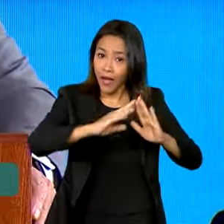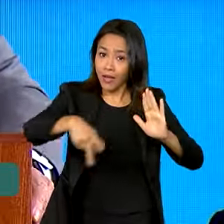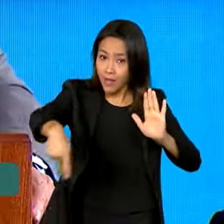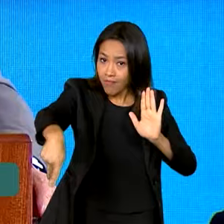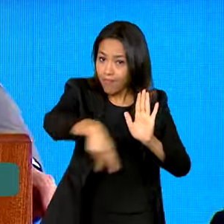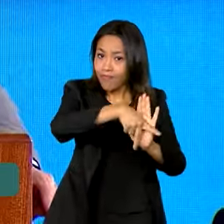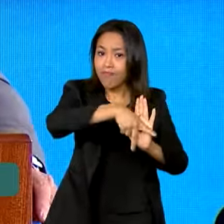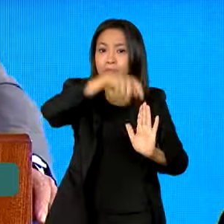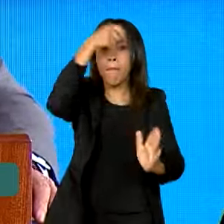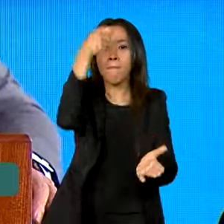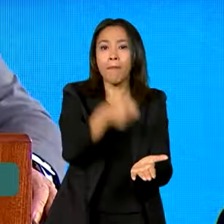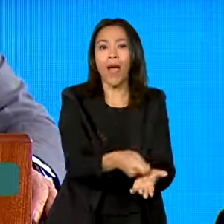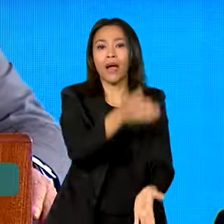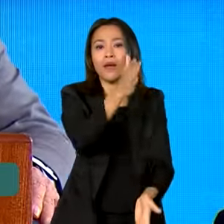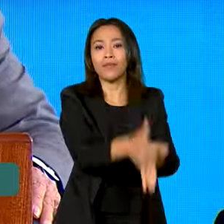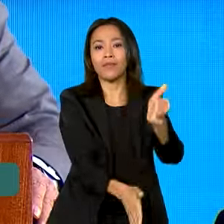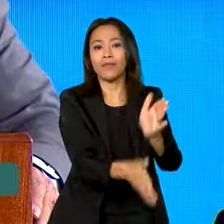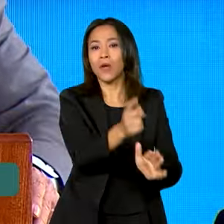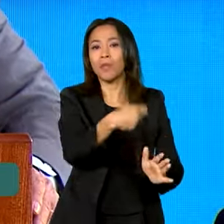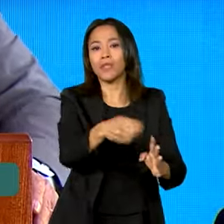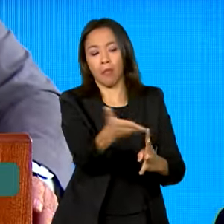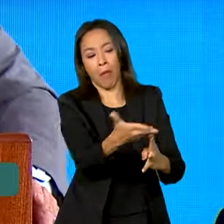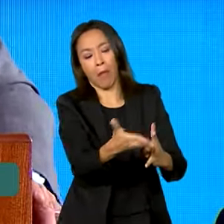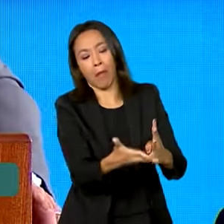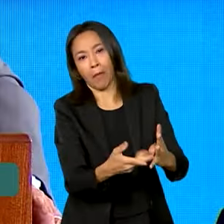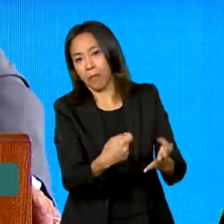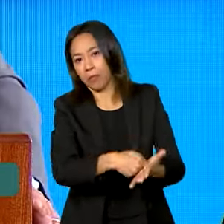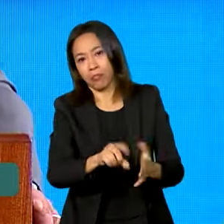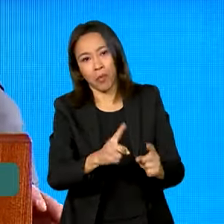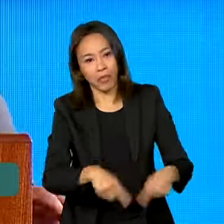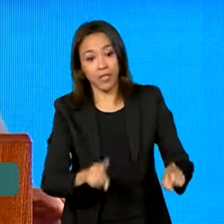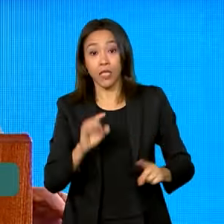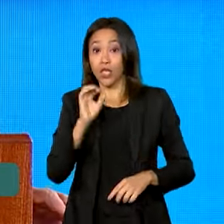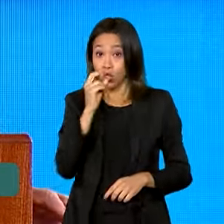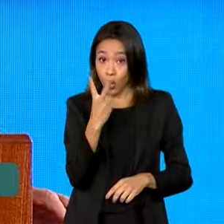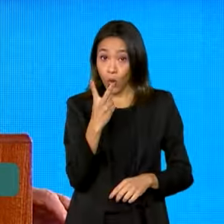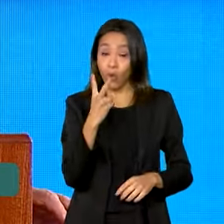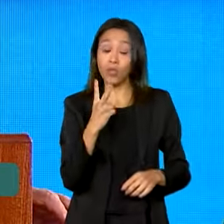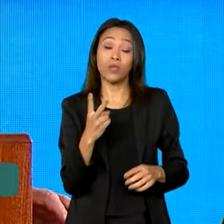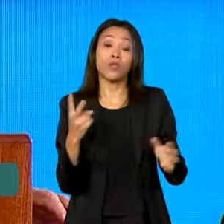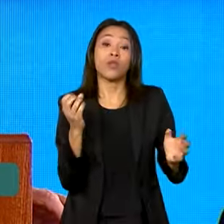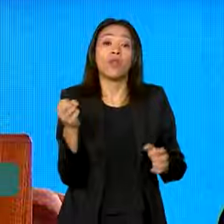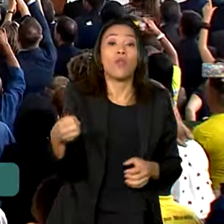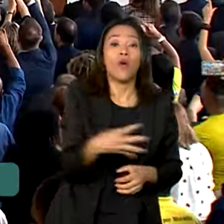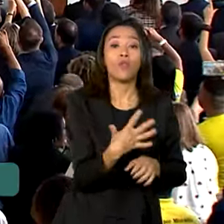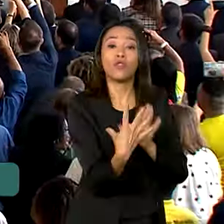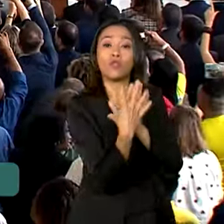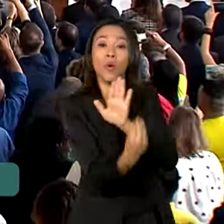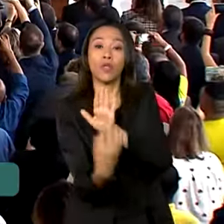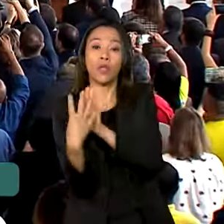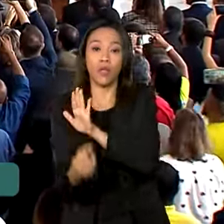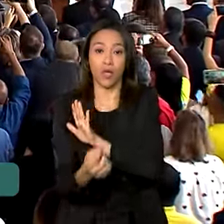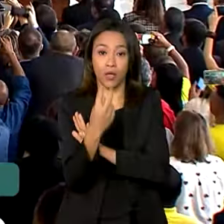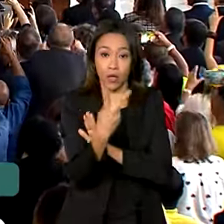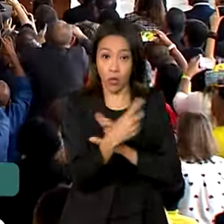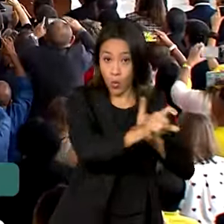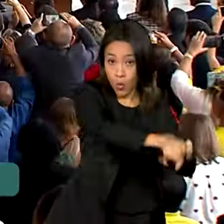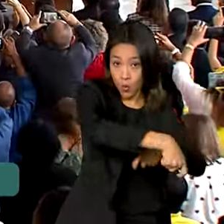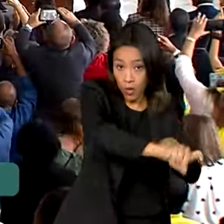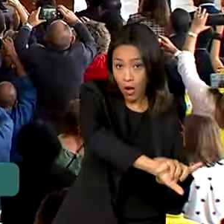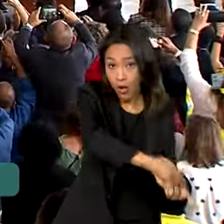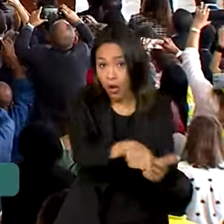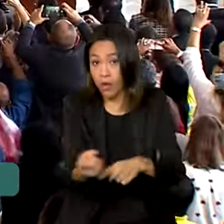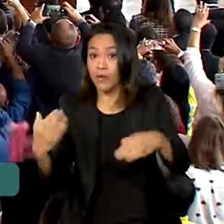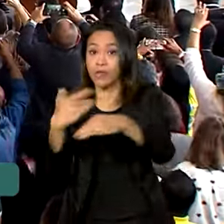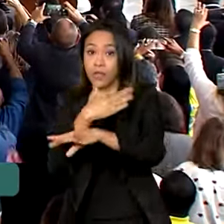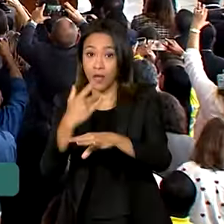Em abril deste ano, o presidente Lula anunciou duas novas modalidades. O Minha Casa Minha Vida Rural e entidades, que vão